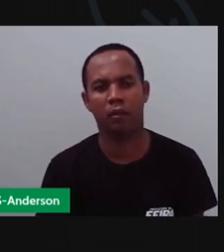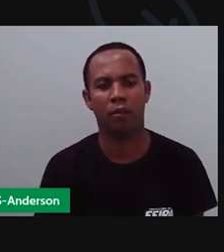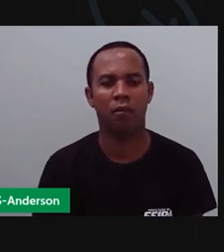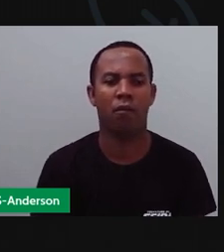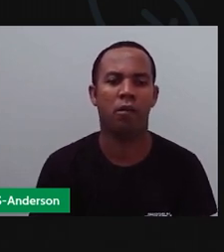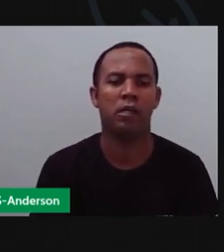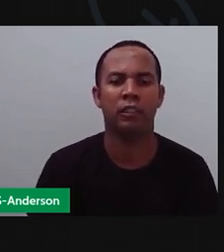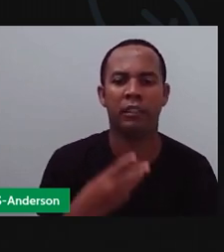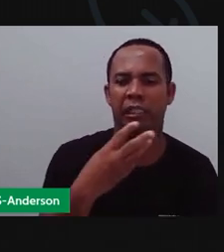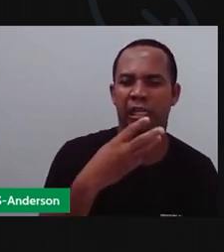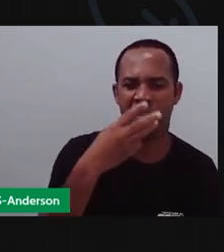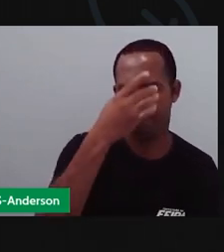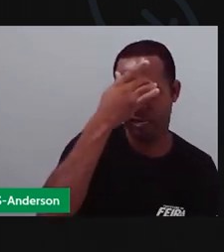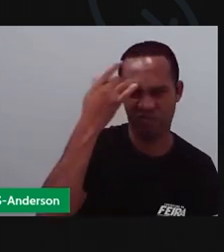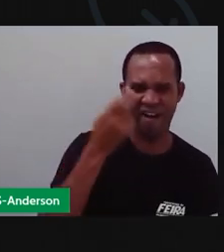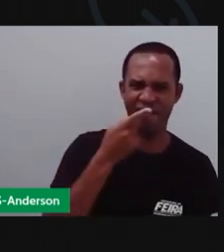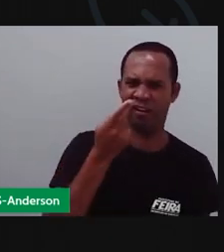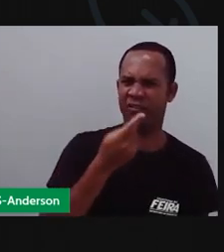E três o quê?